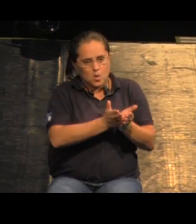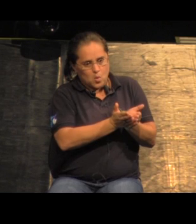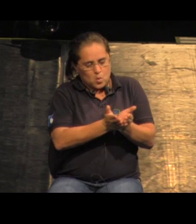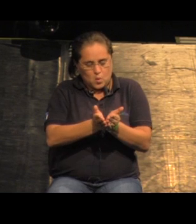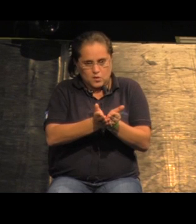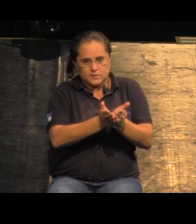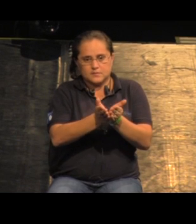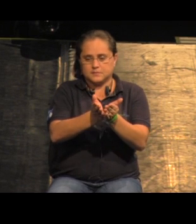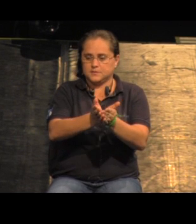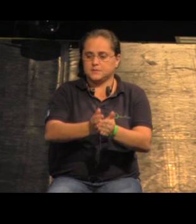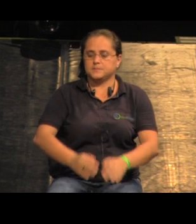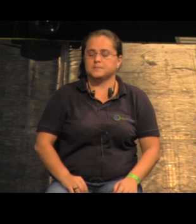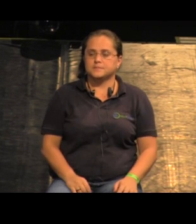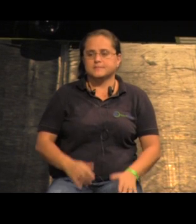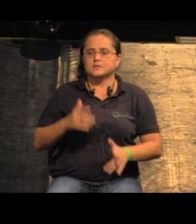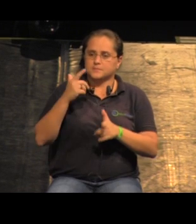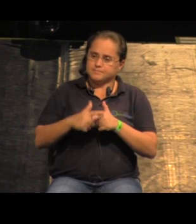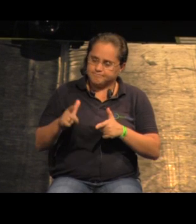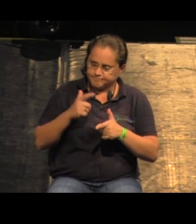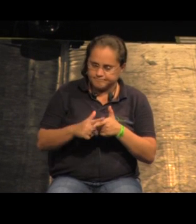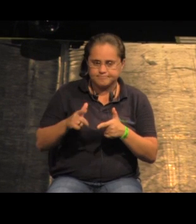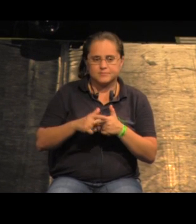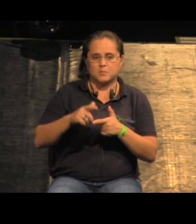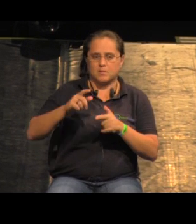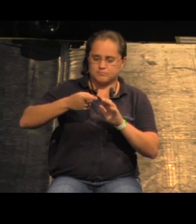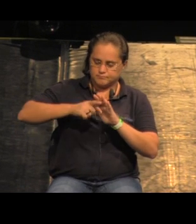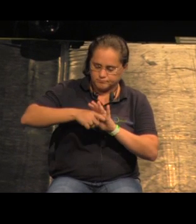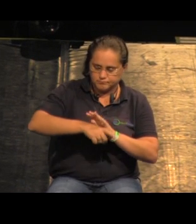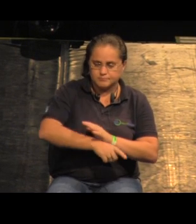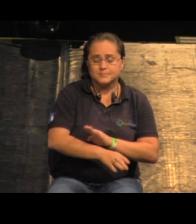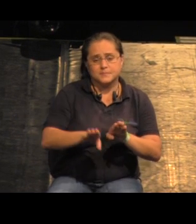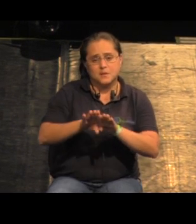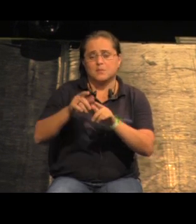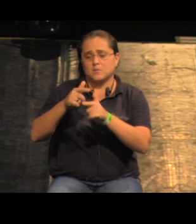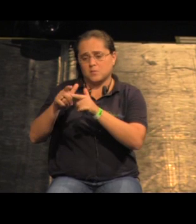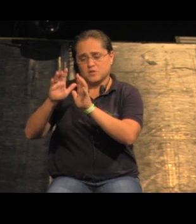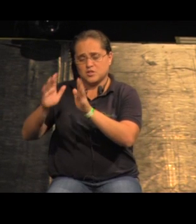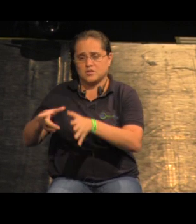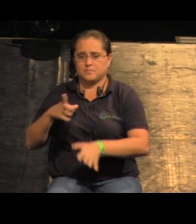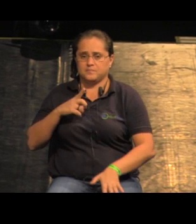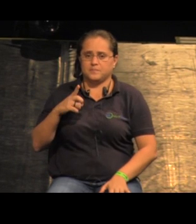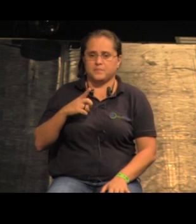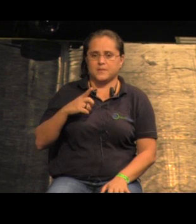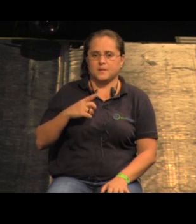que agora carregam um container. Então eles tinham um problema estrutural profundo além do problema que já existia